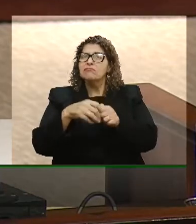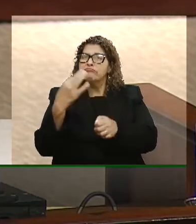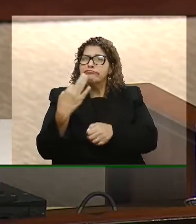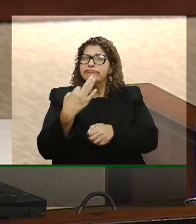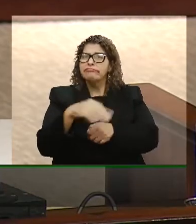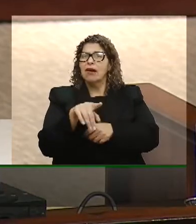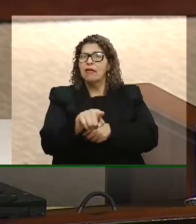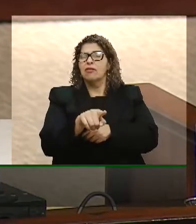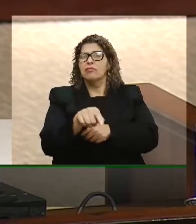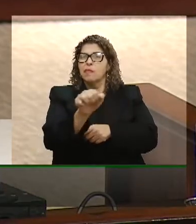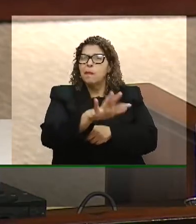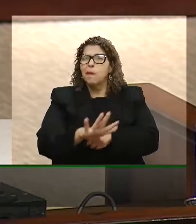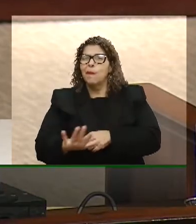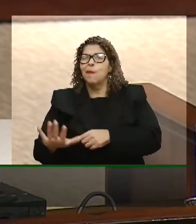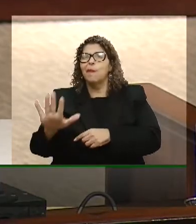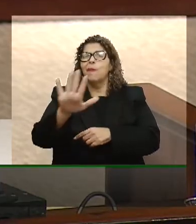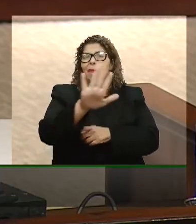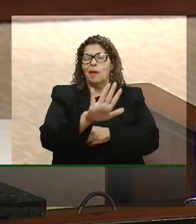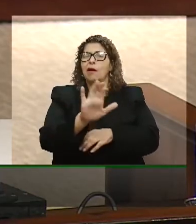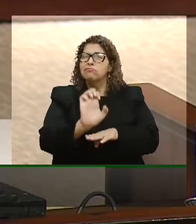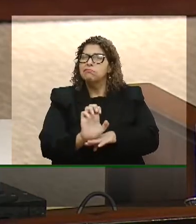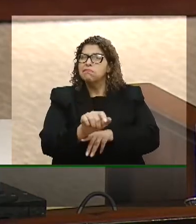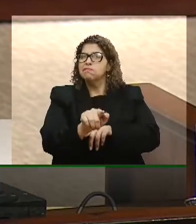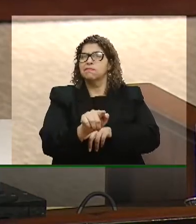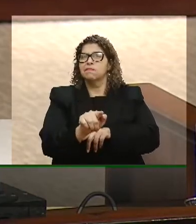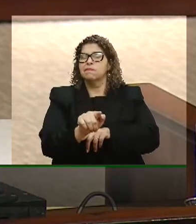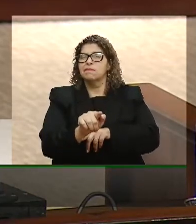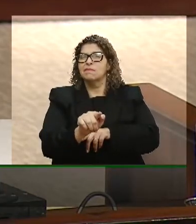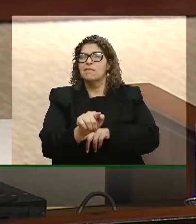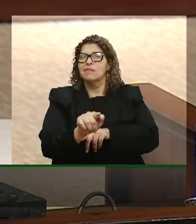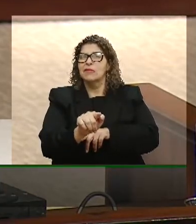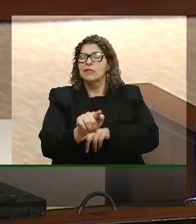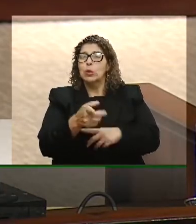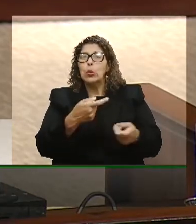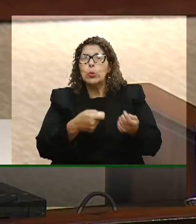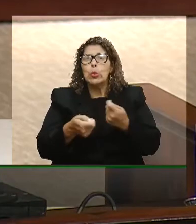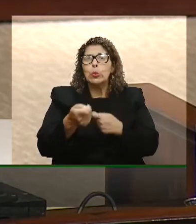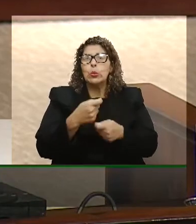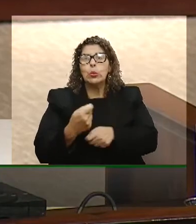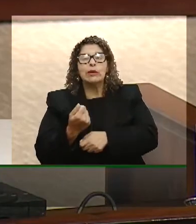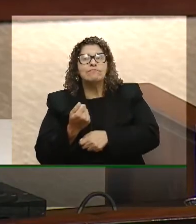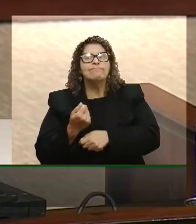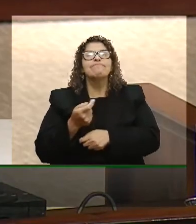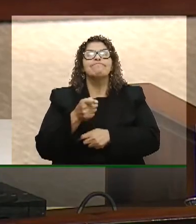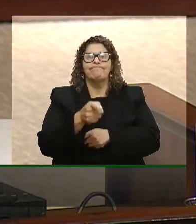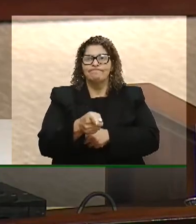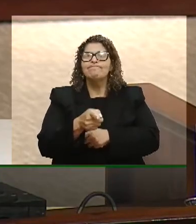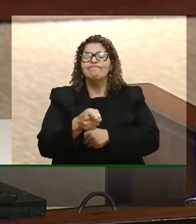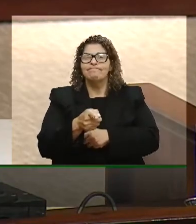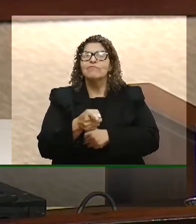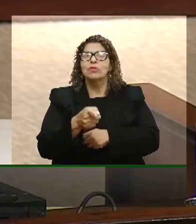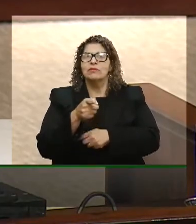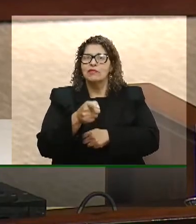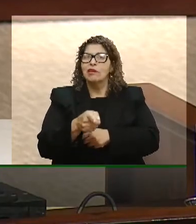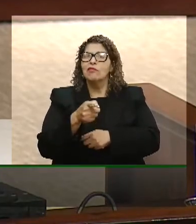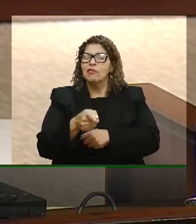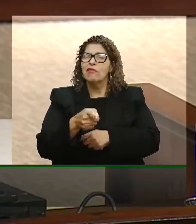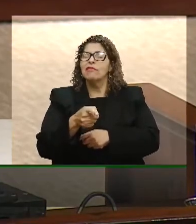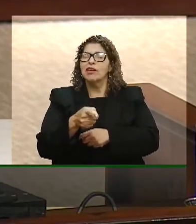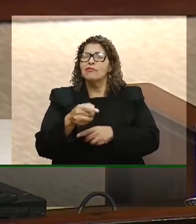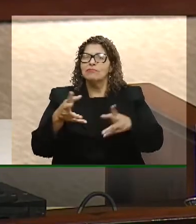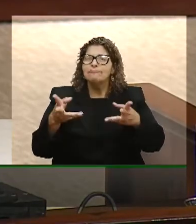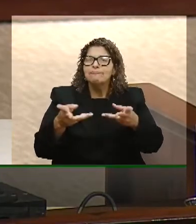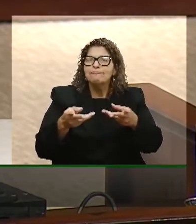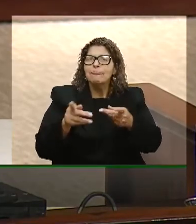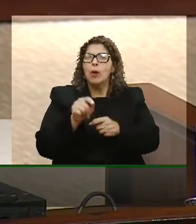o ambiente o ambiente de negócios de Santa Catarina é um ambiente extremamente favorável